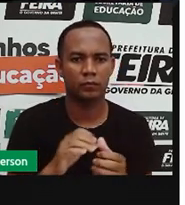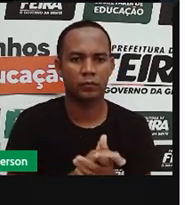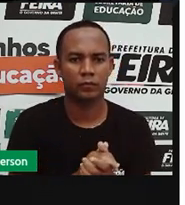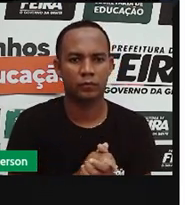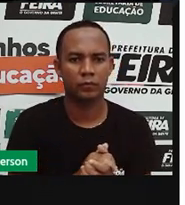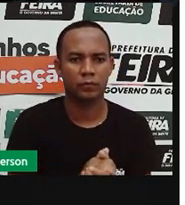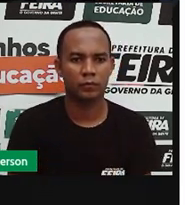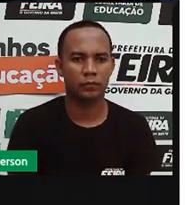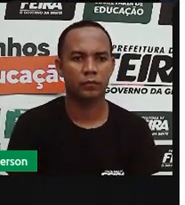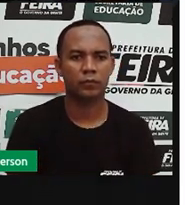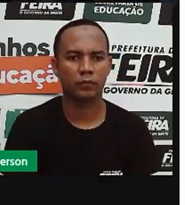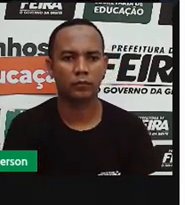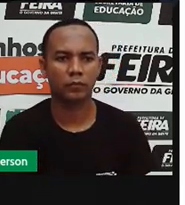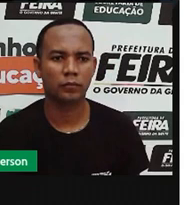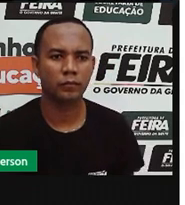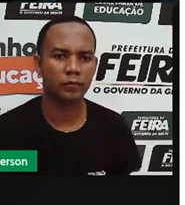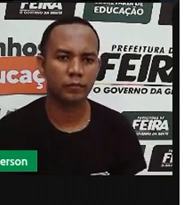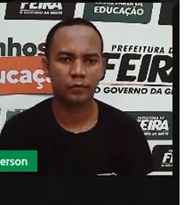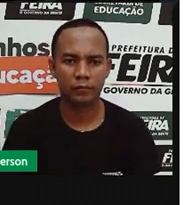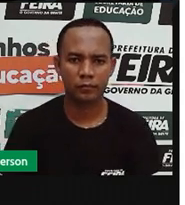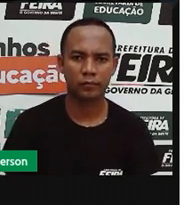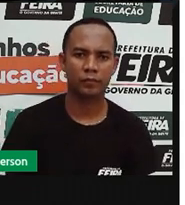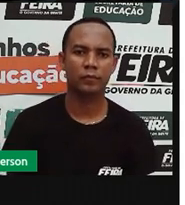a mão bem aberta, viu?